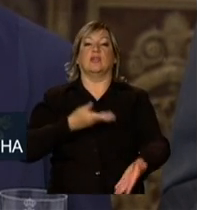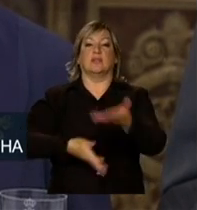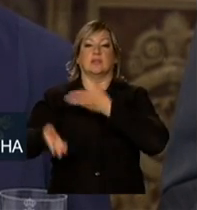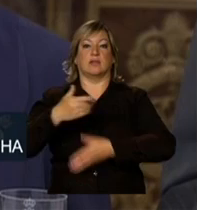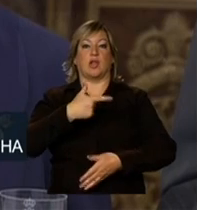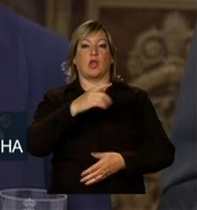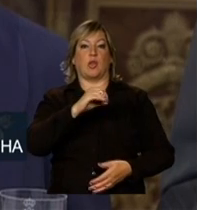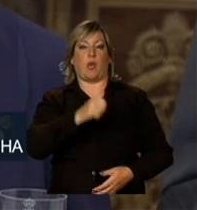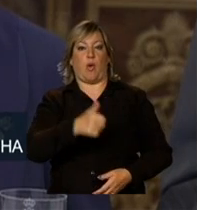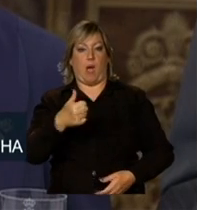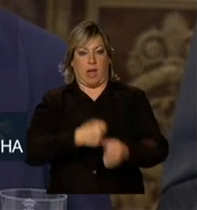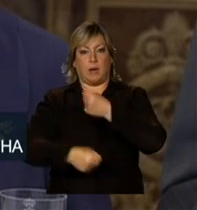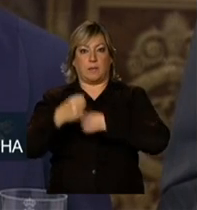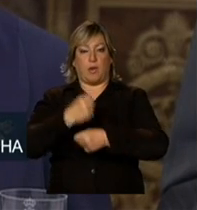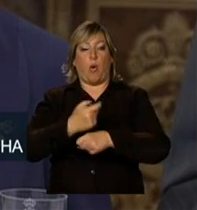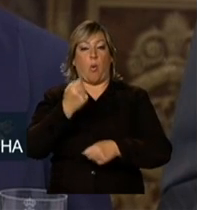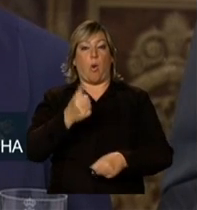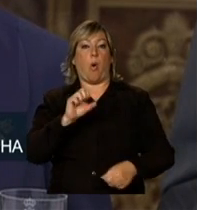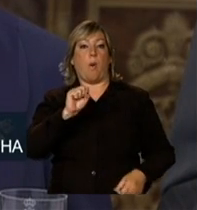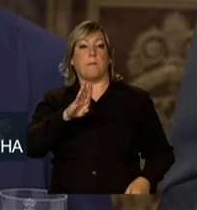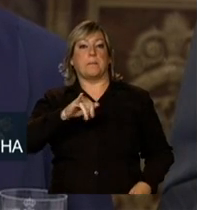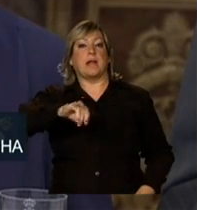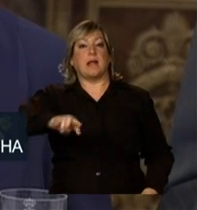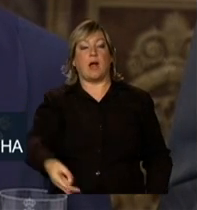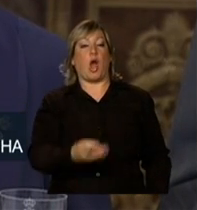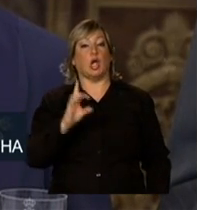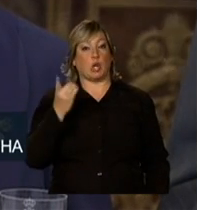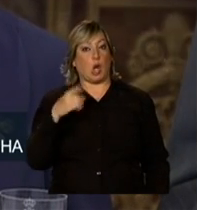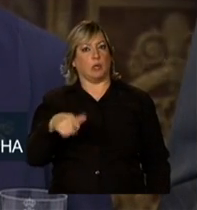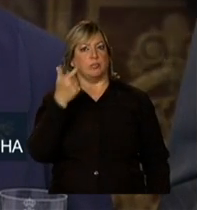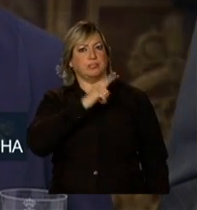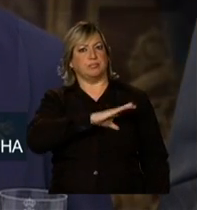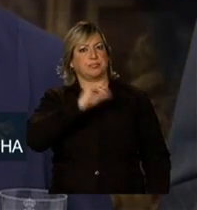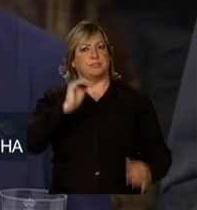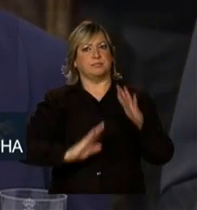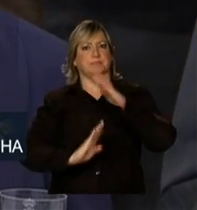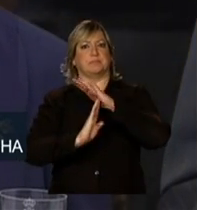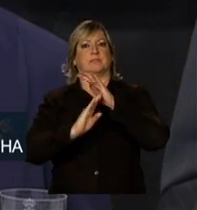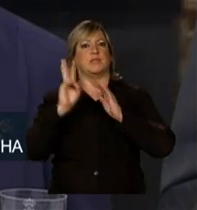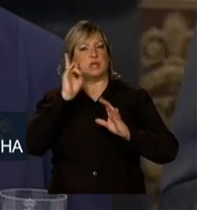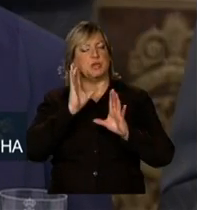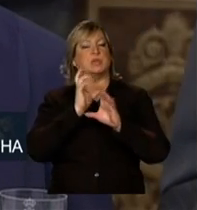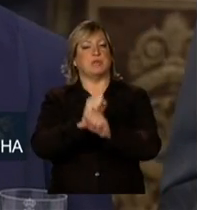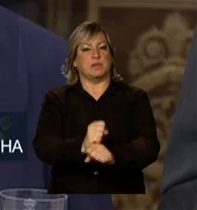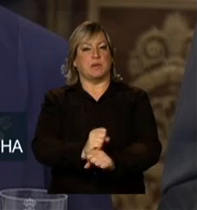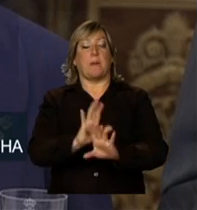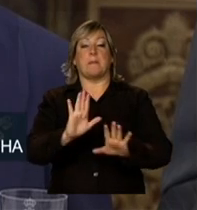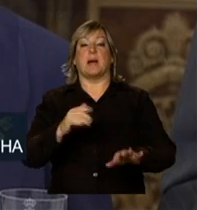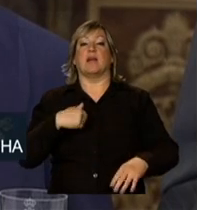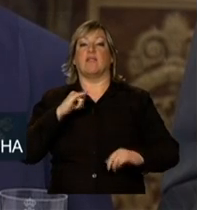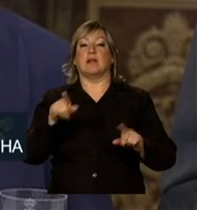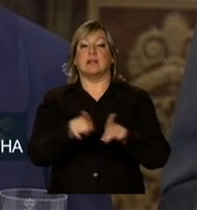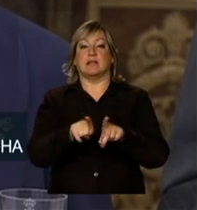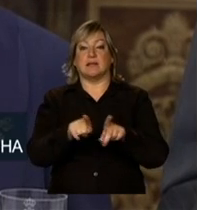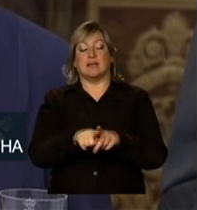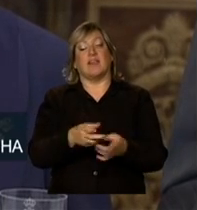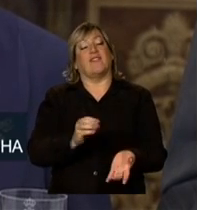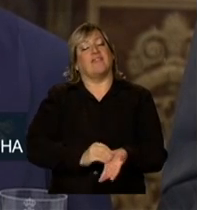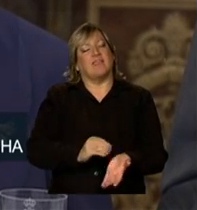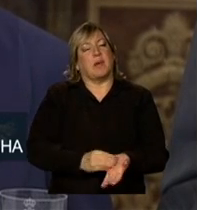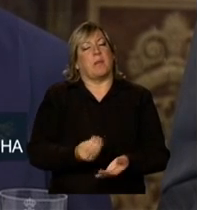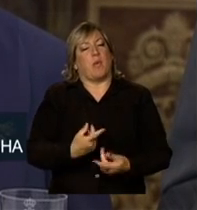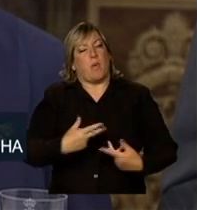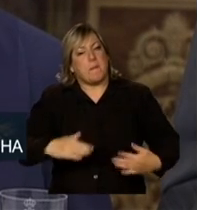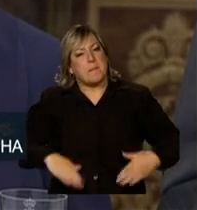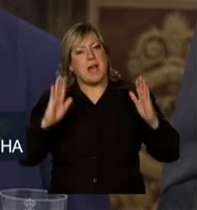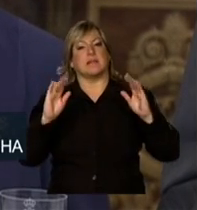2011 quase 8 bilhões de dólares, um recorde histórico, mas eu acrescento ainda pequeno diante do nosso